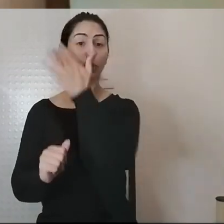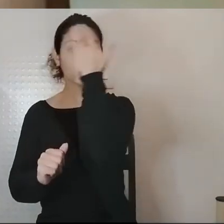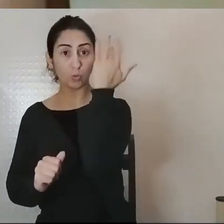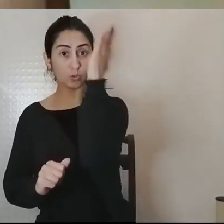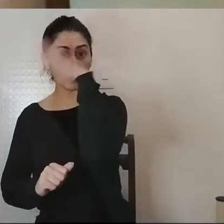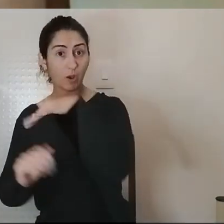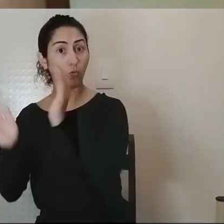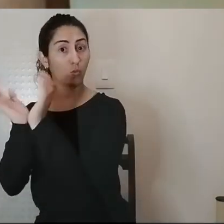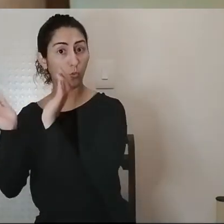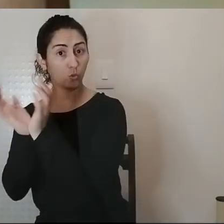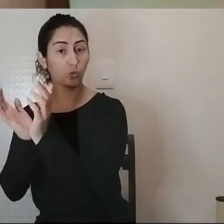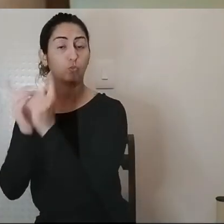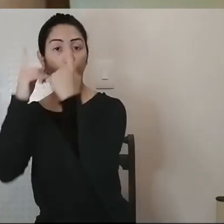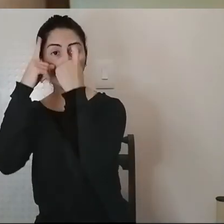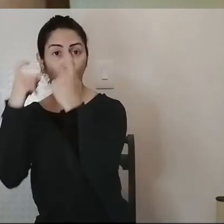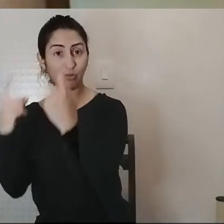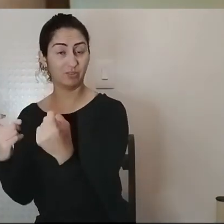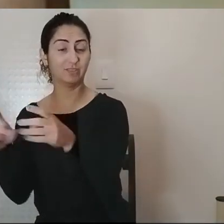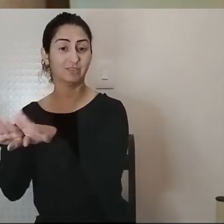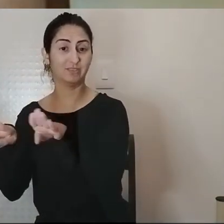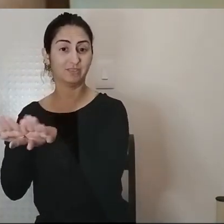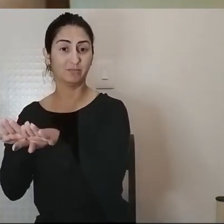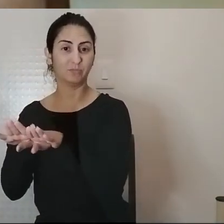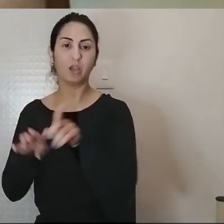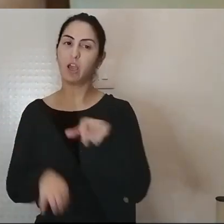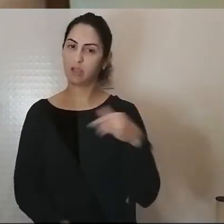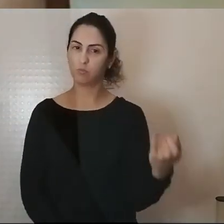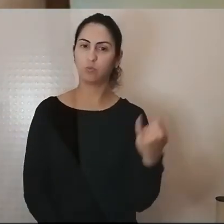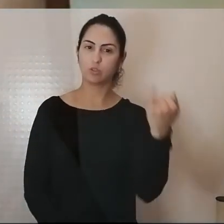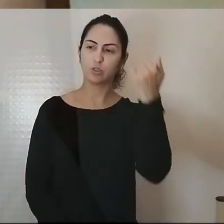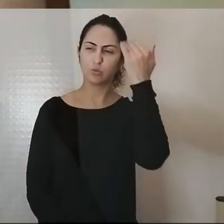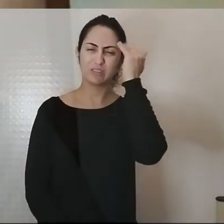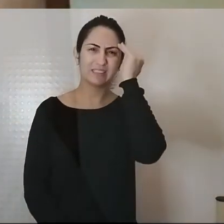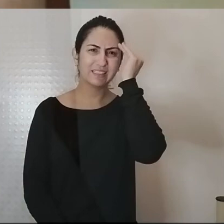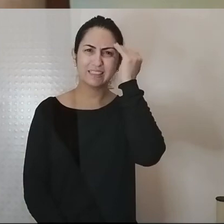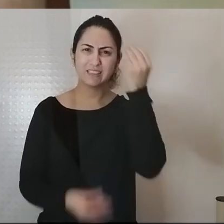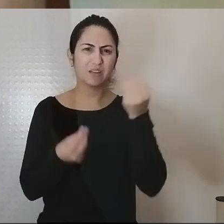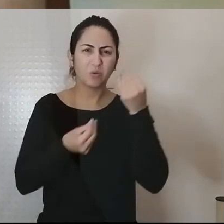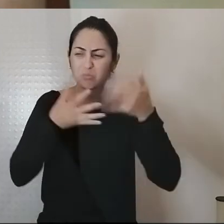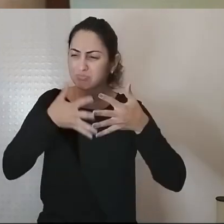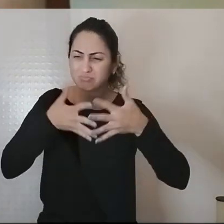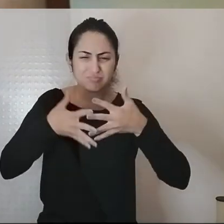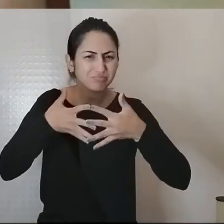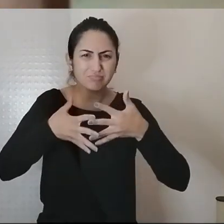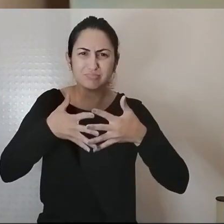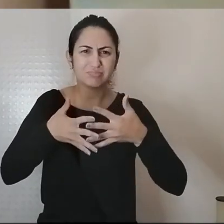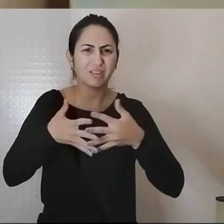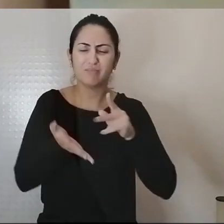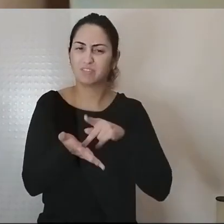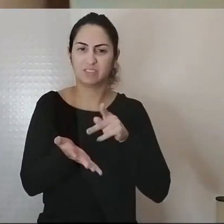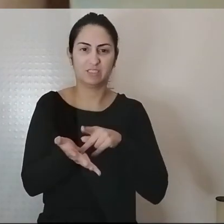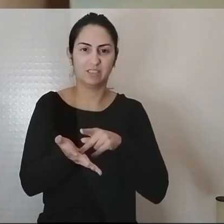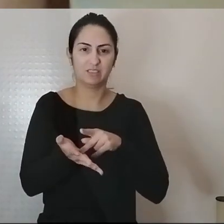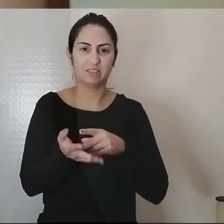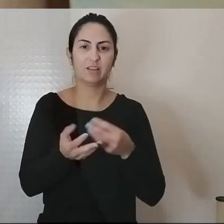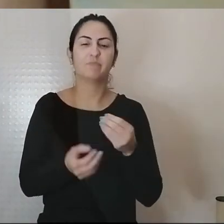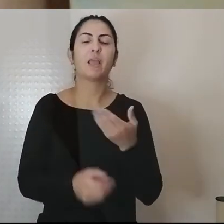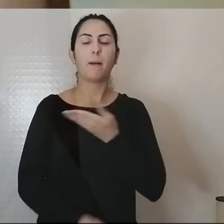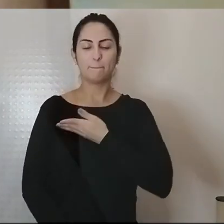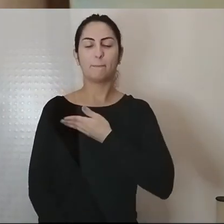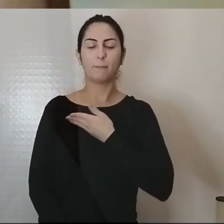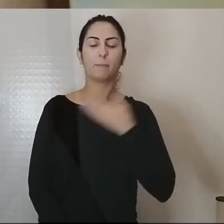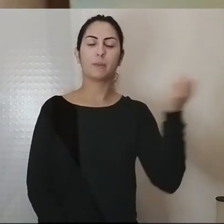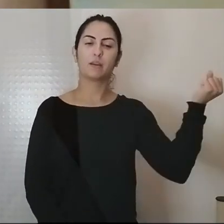importante para nós compreendermos a complexidade da realidade e como salienta uma colega